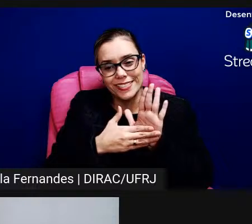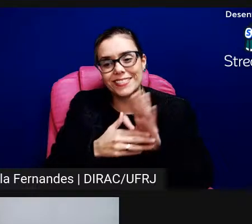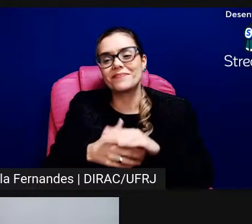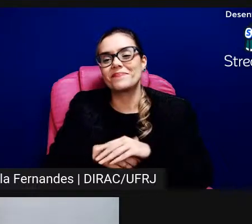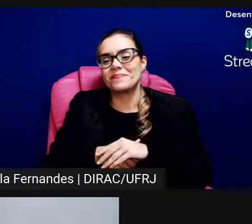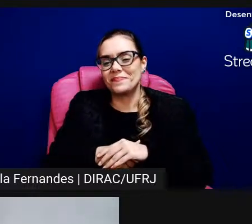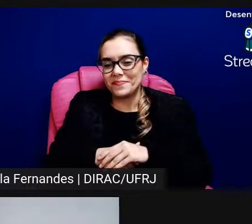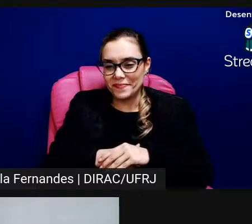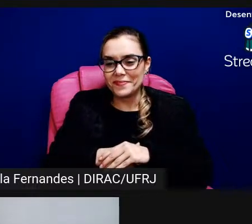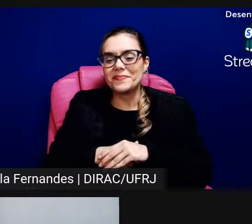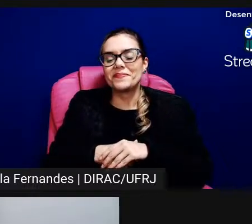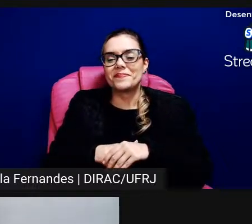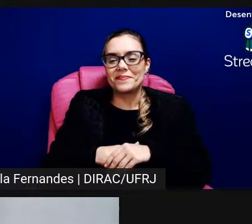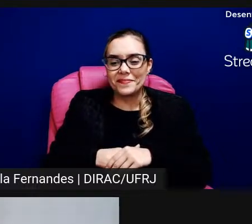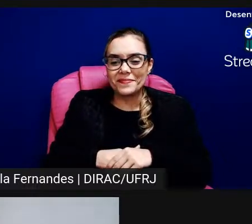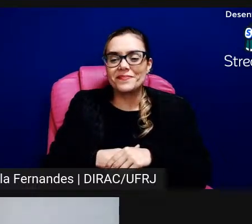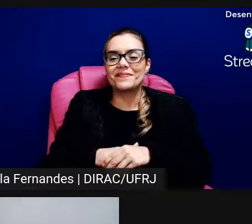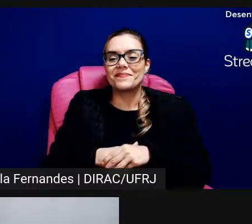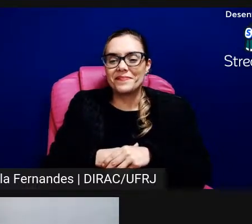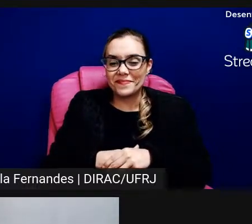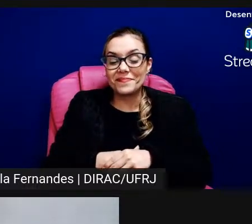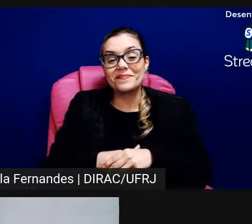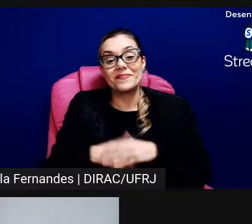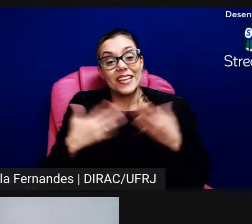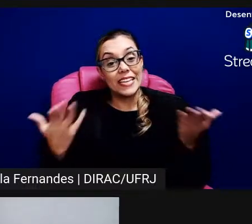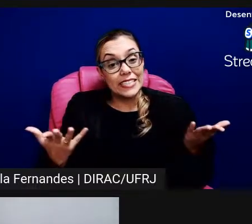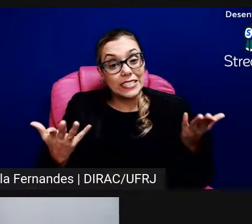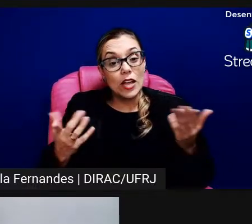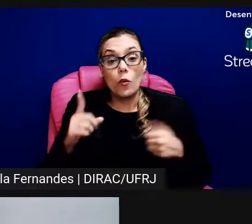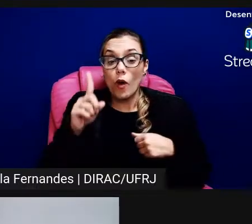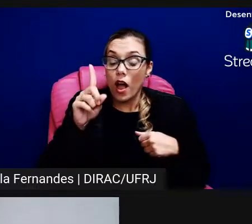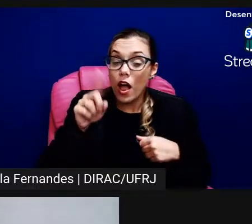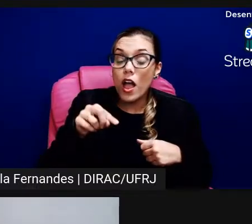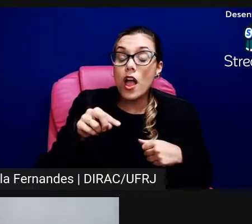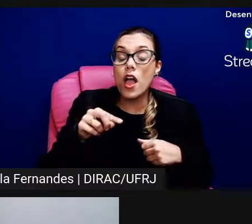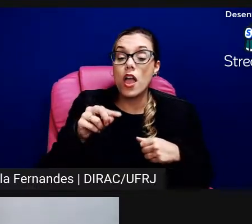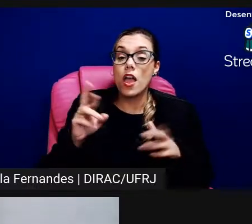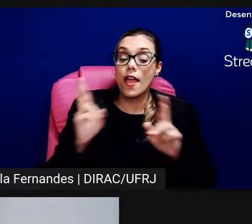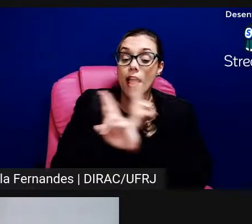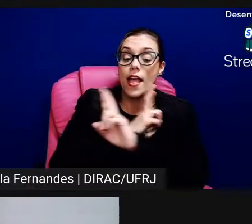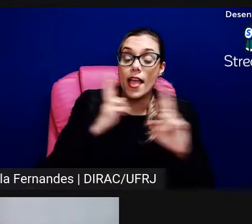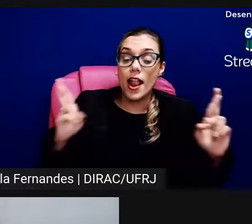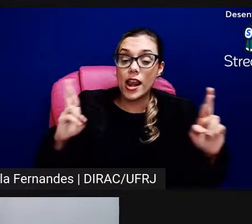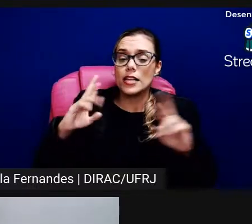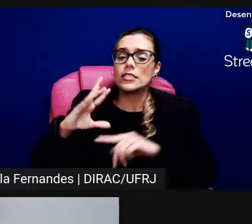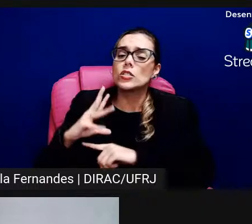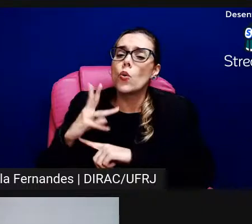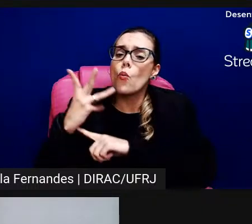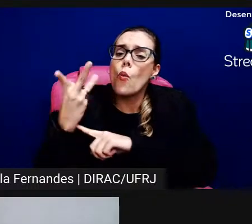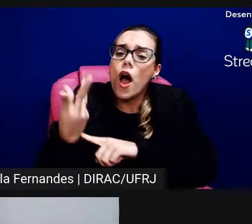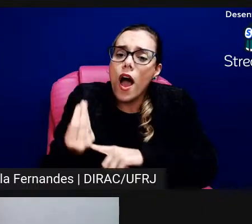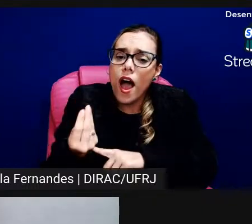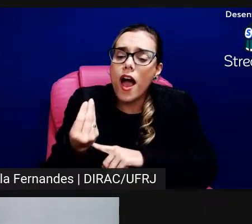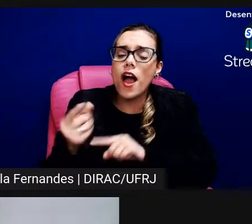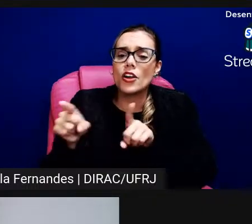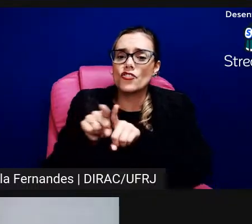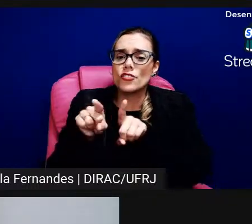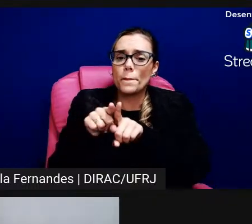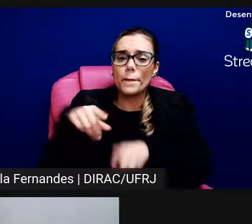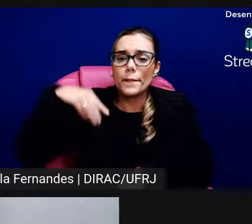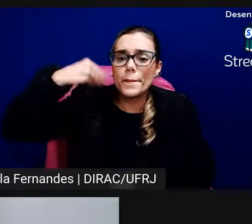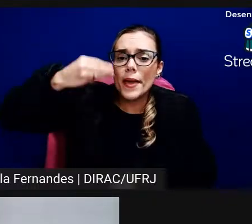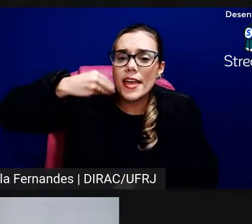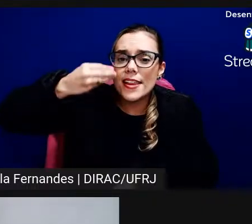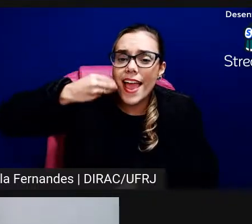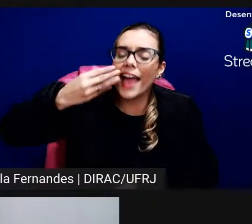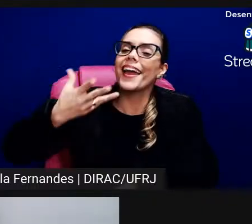essa proposta de trabalhar com a arte com a exposição enquanto uma experiência eu acho que tem muito a ver com isso né trabalhar com